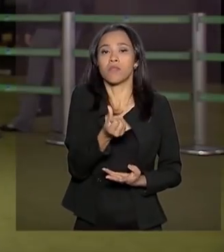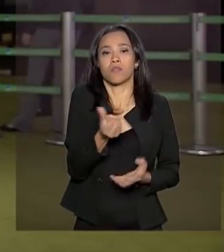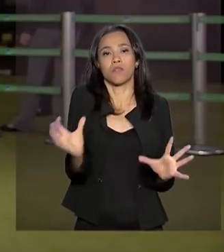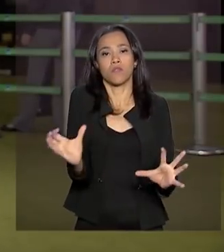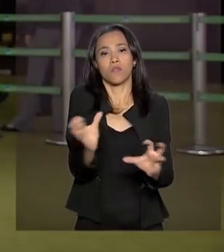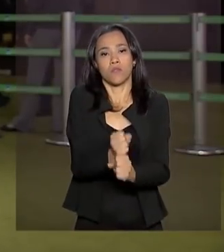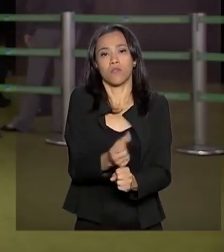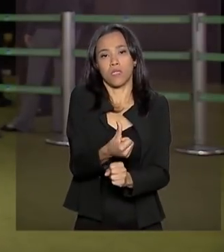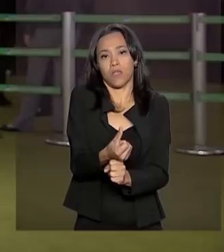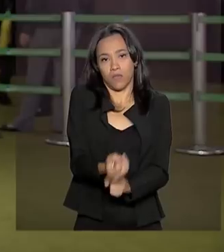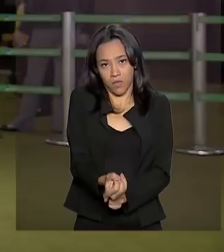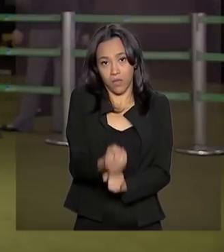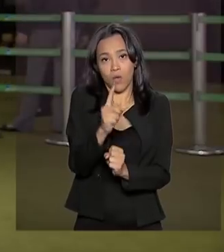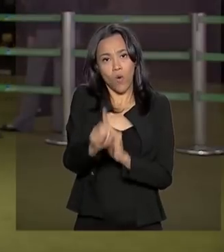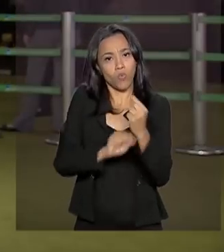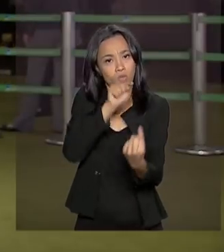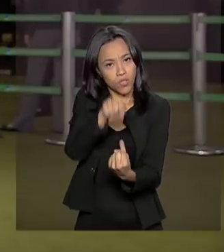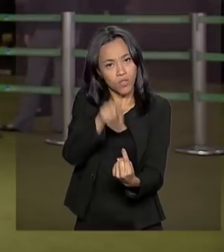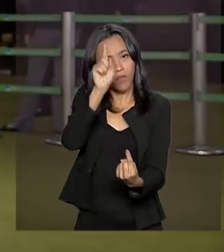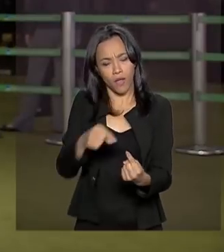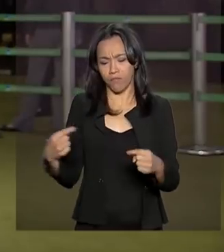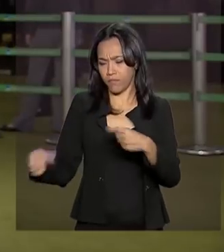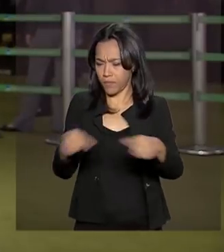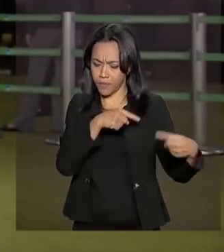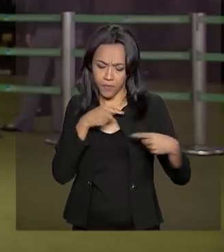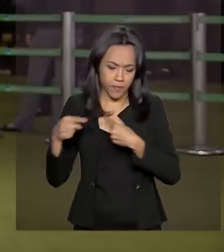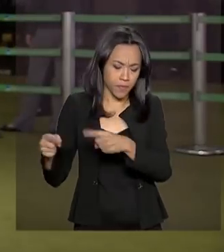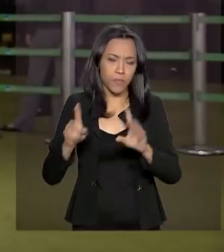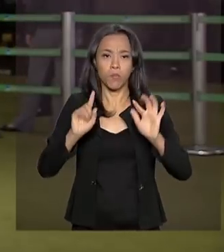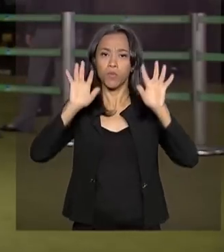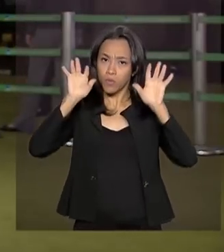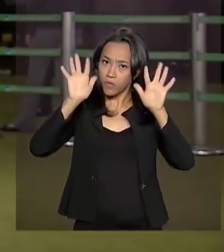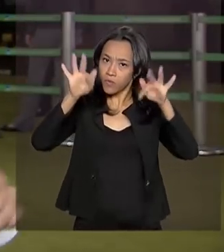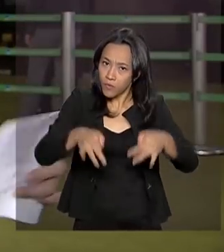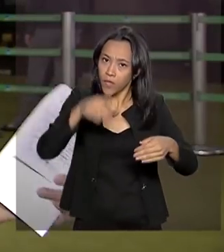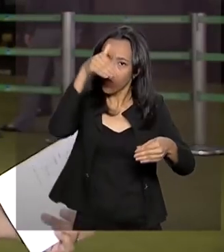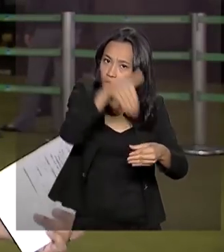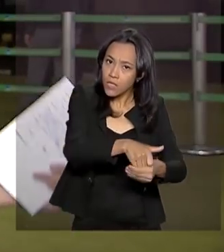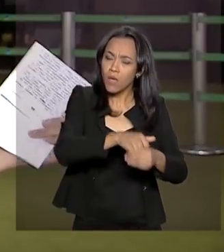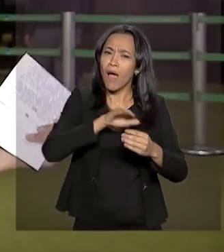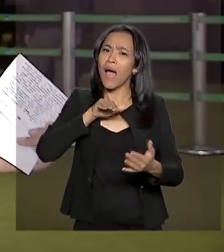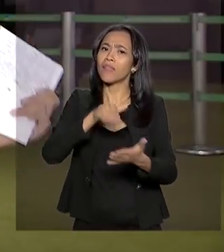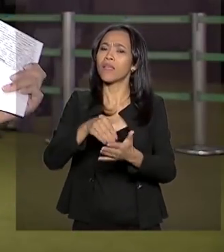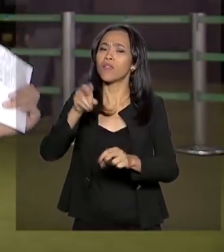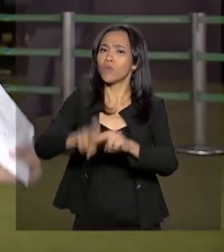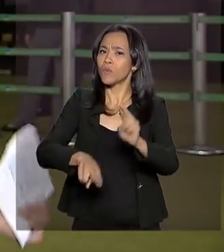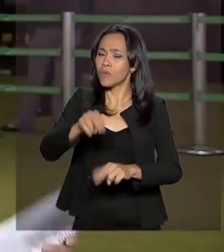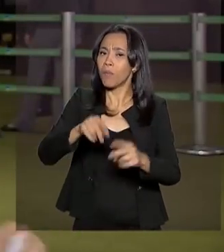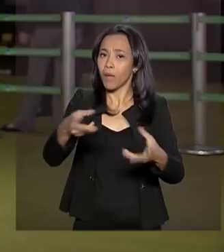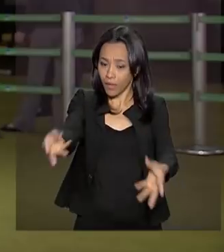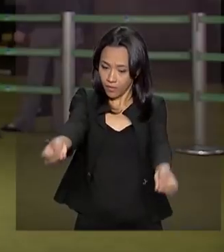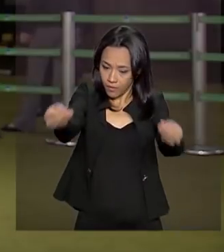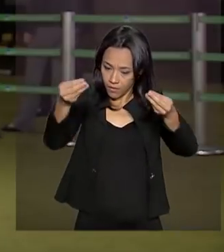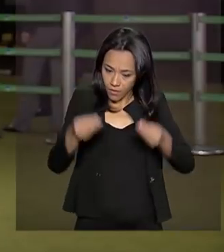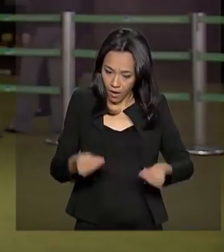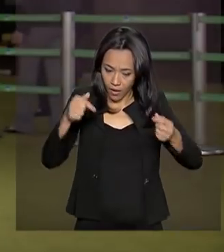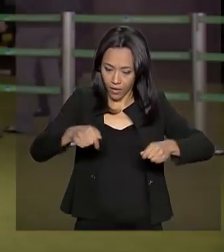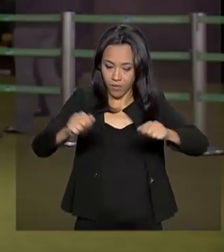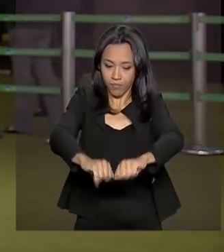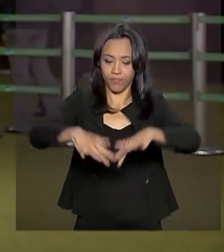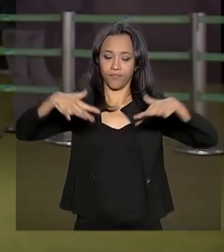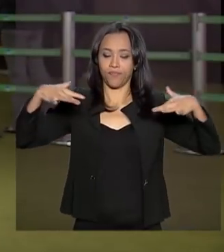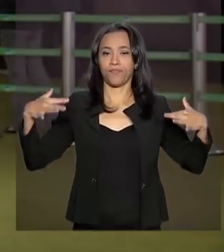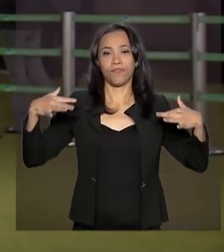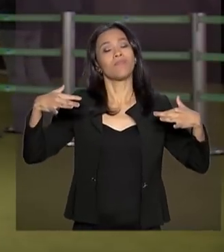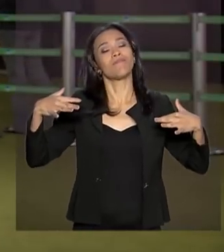iniciar o debate sobre as emendas e concluir a votação até o fim de junho para que o assunto seja trazido aqui para o plenário e concluído,